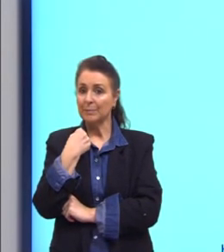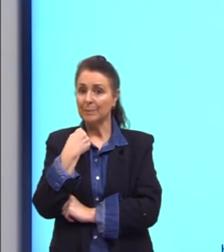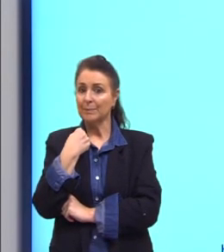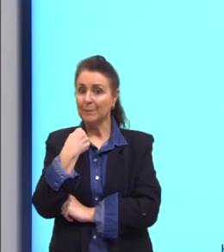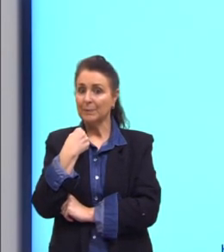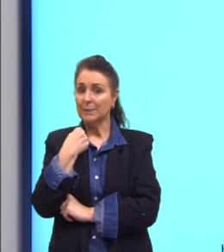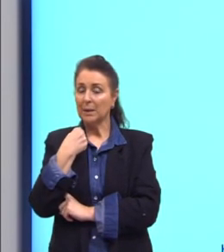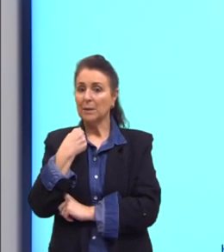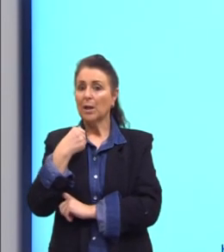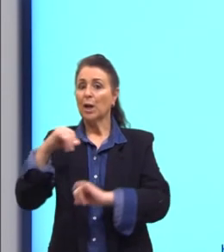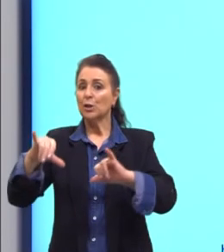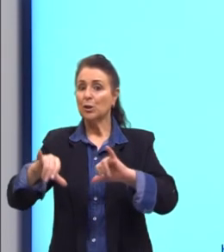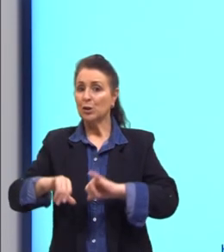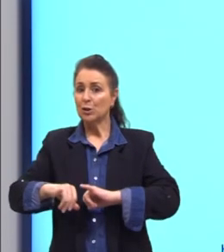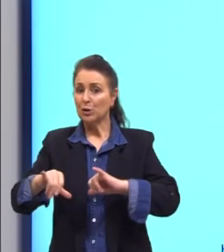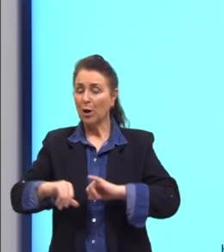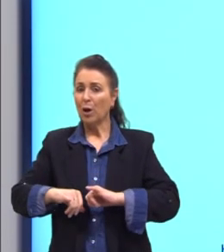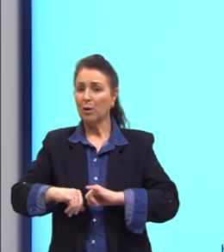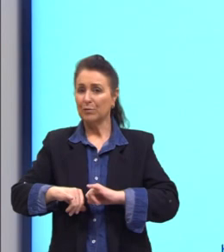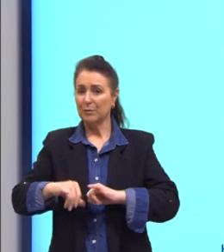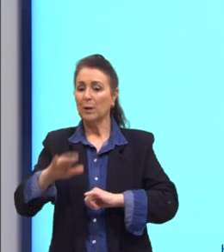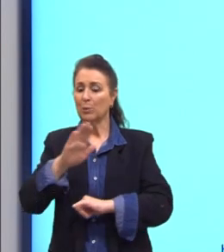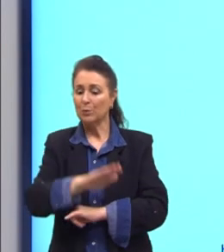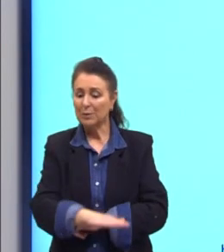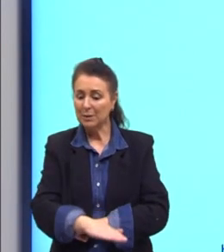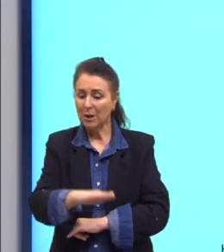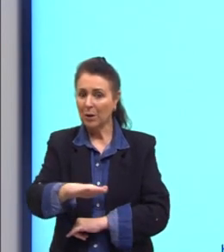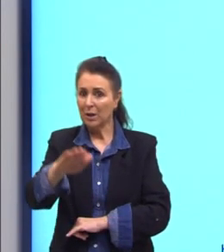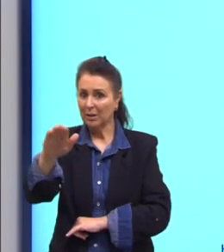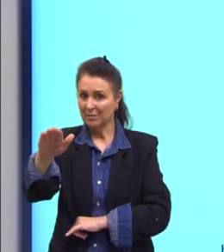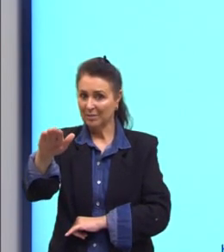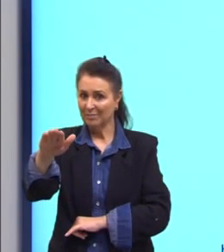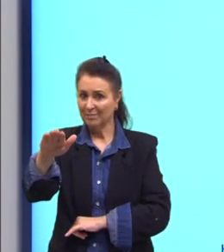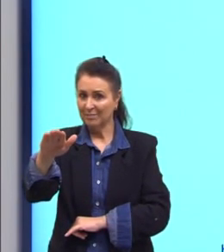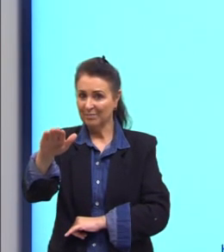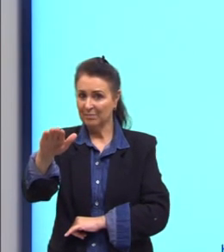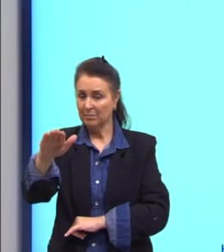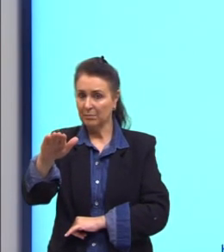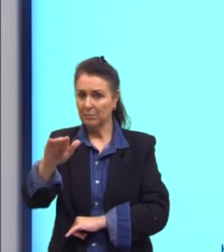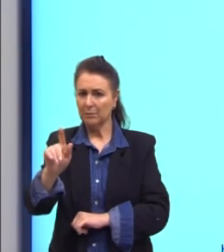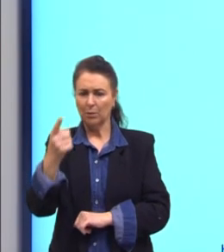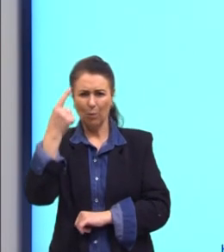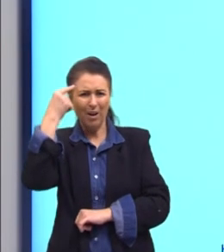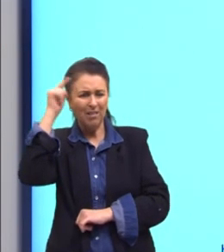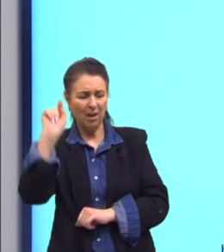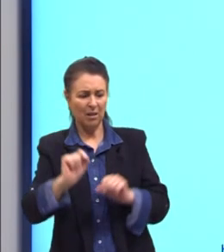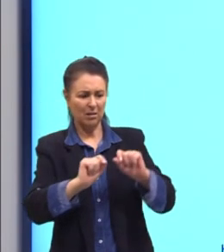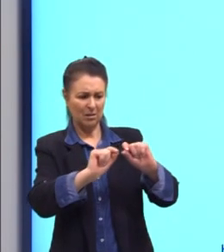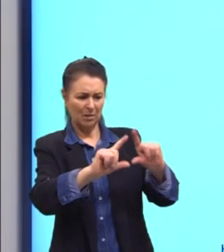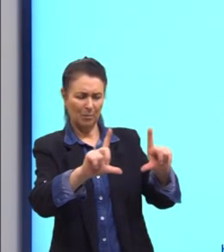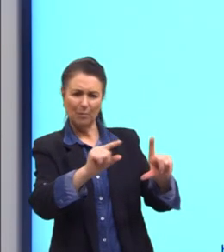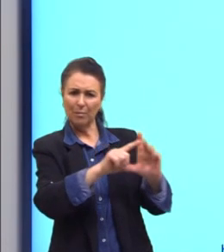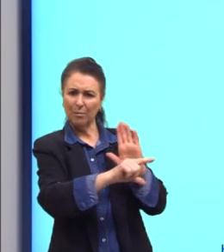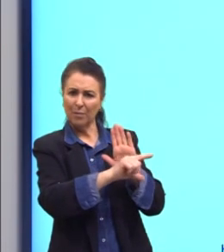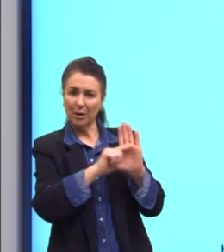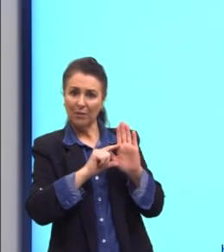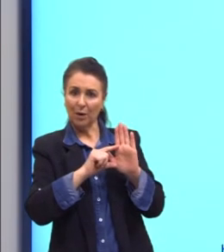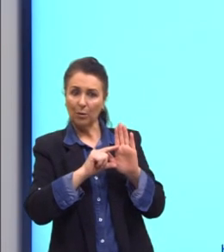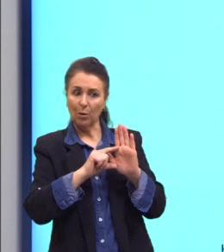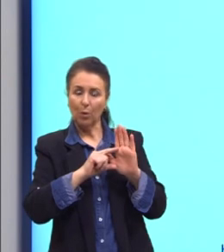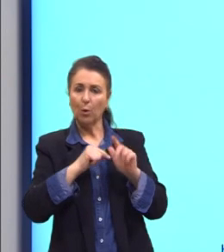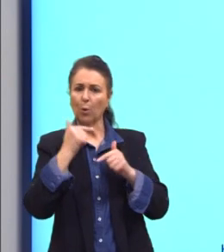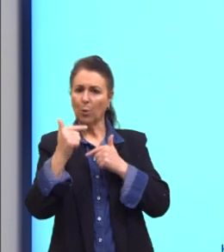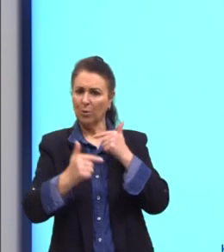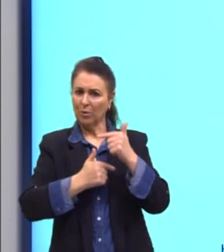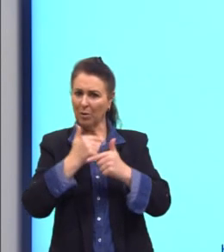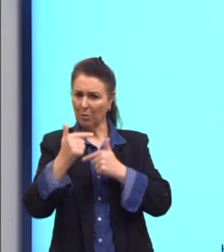infância. O que ele está perguntando? Qual é a ideia desse parágrafo? A ideia é que o trabalho infantil